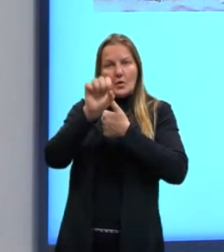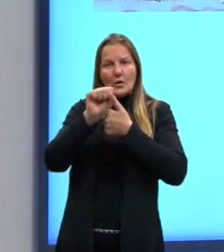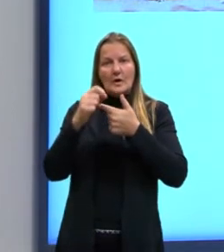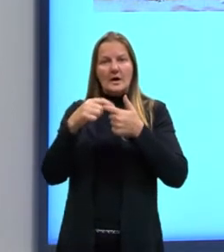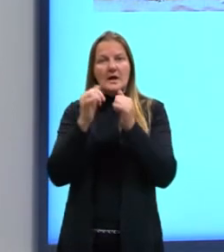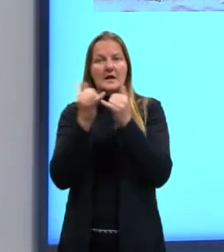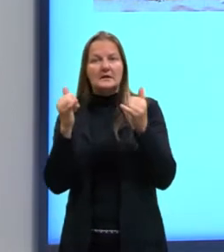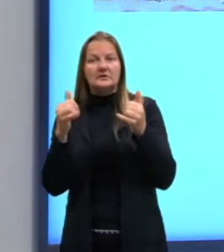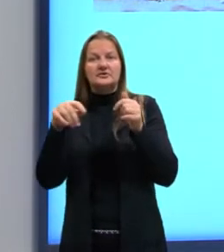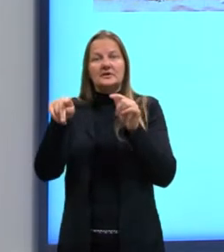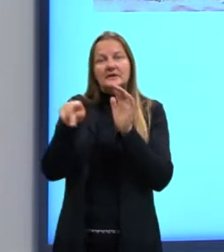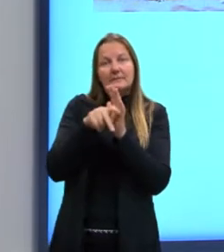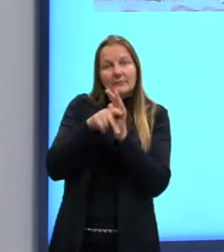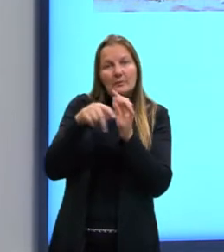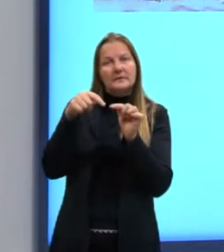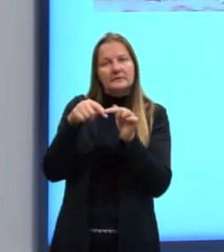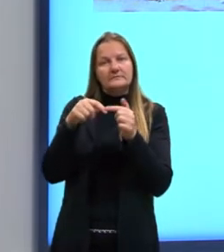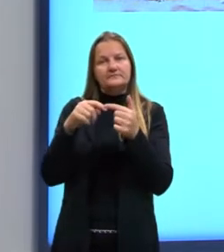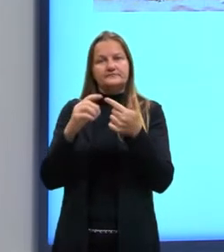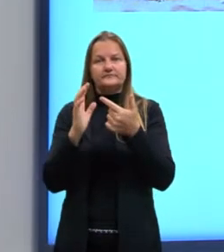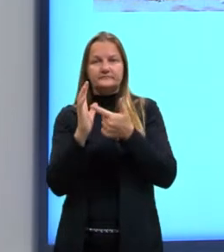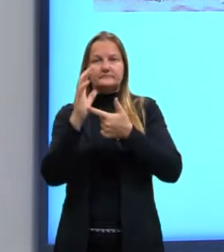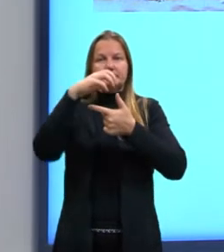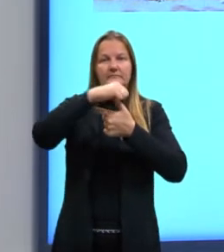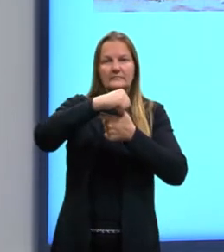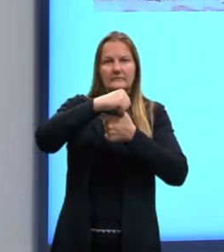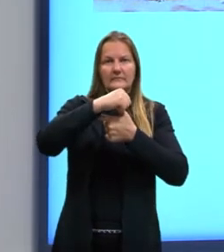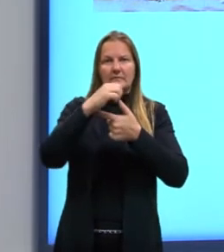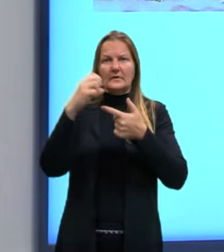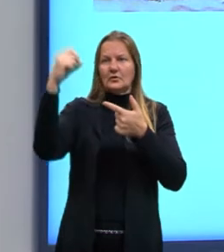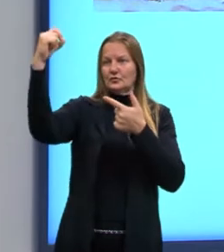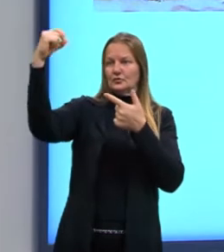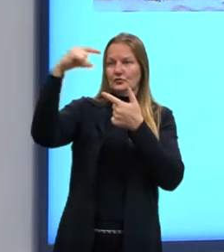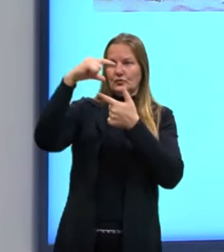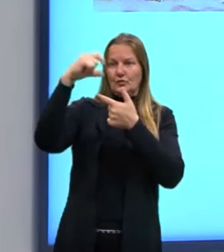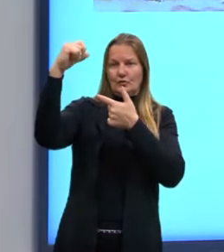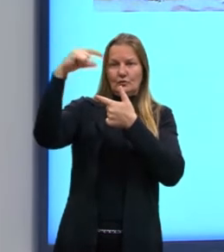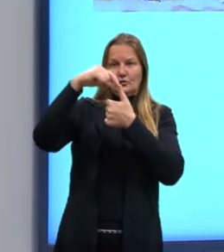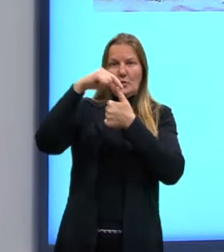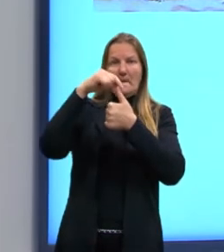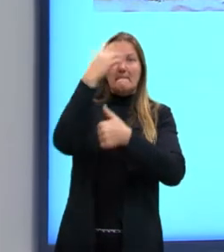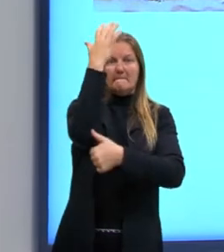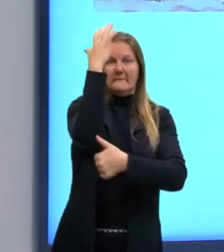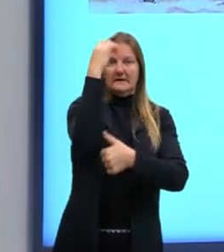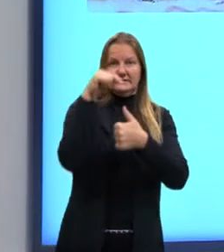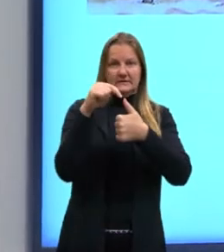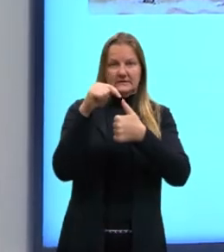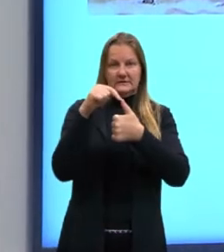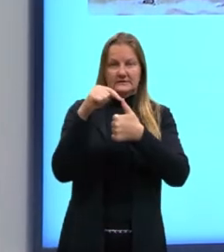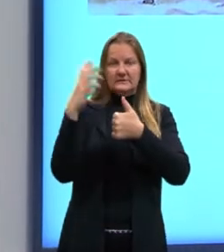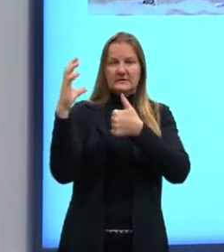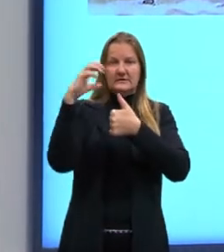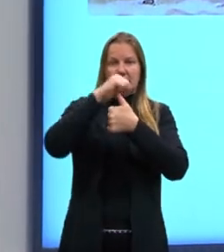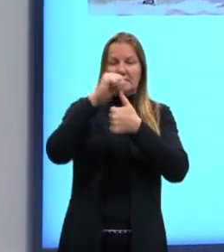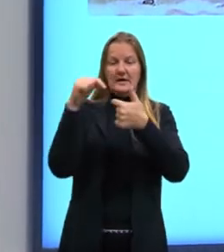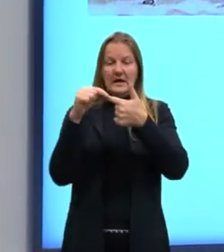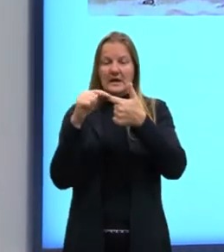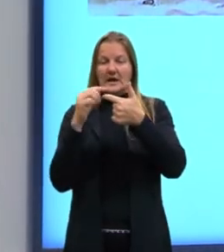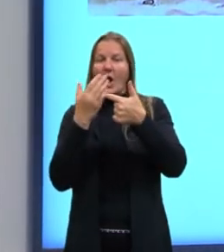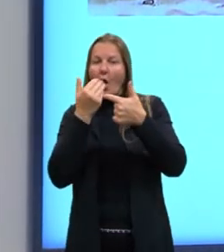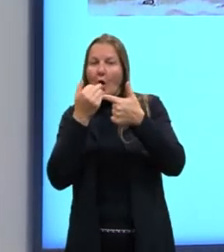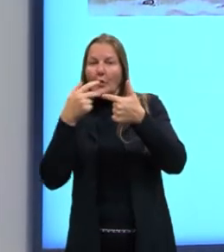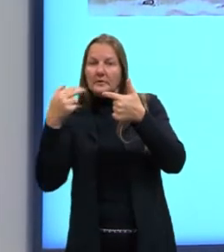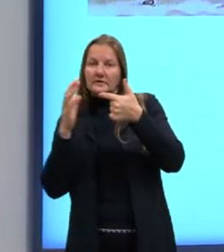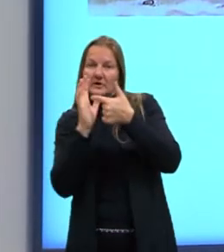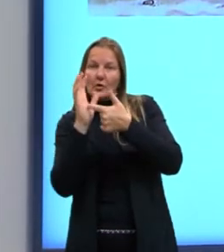energia desse alimento. A primeira energia veio do sol, veio para a planta. Depois, o ser vivo que se alimenta da planta